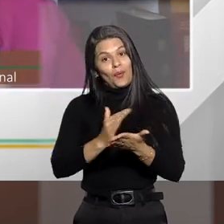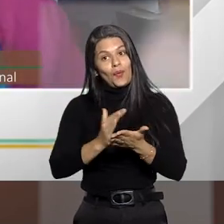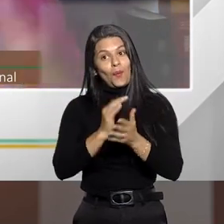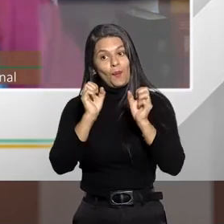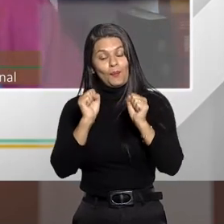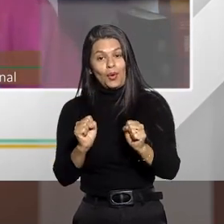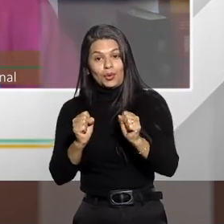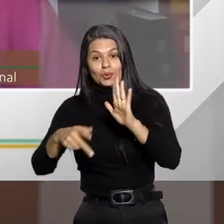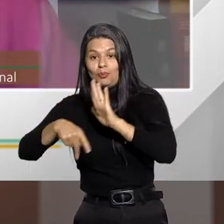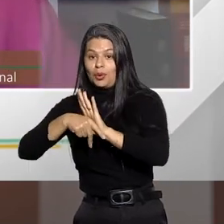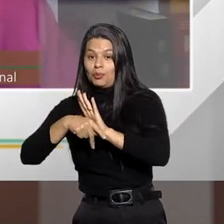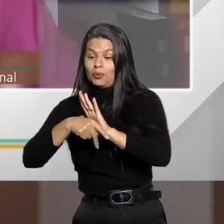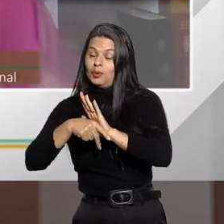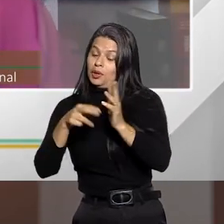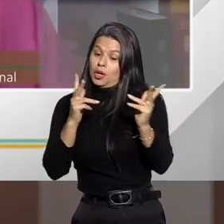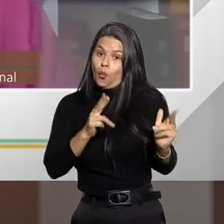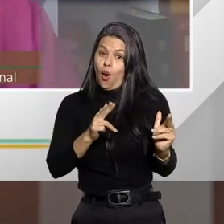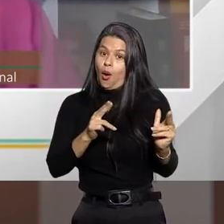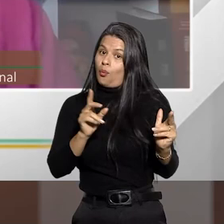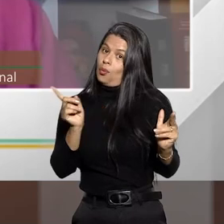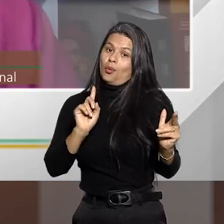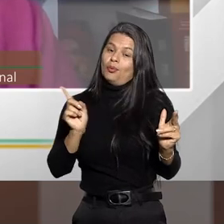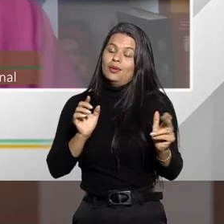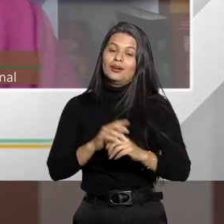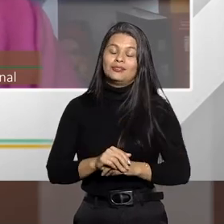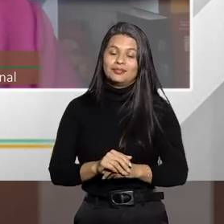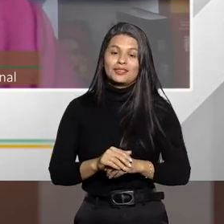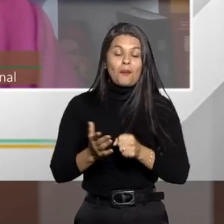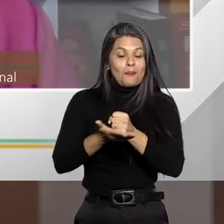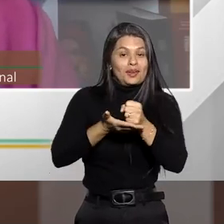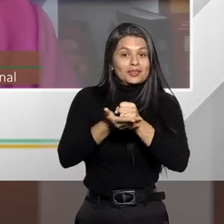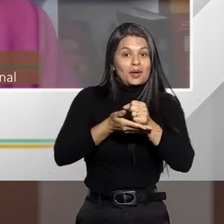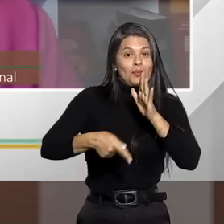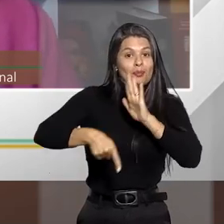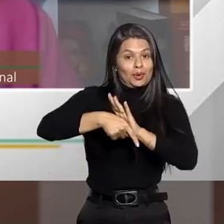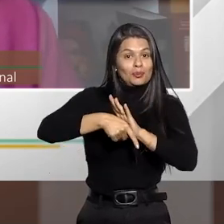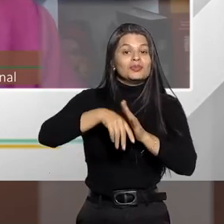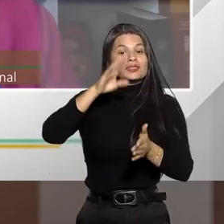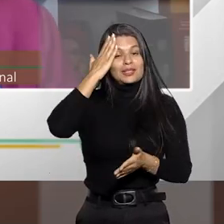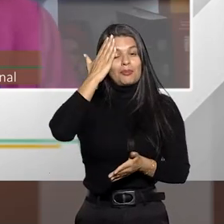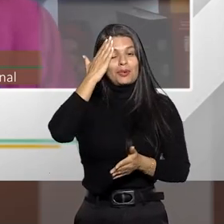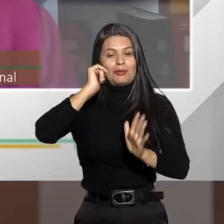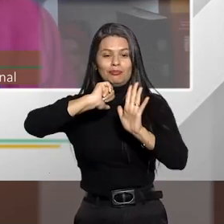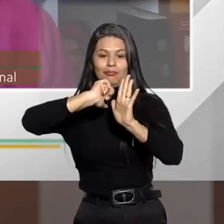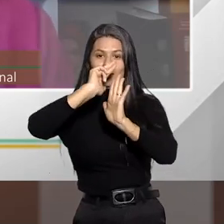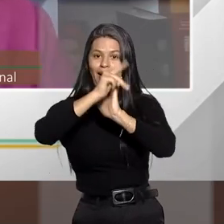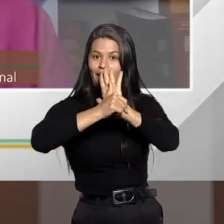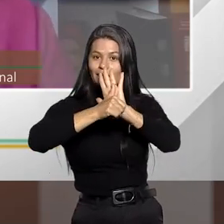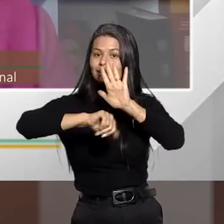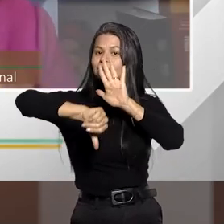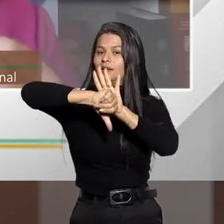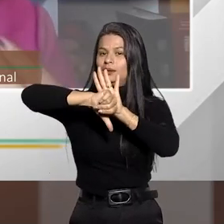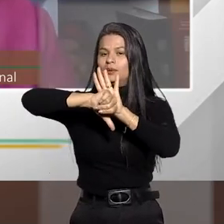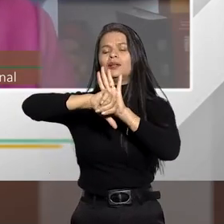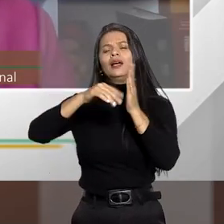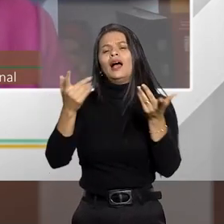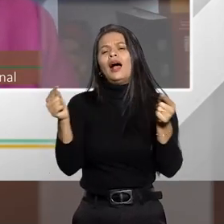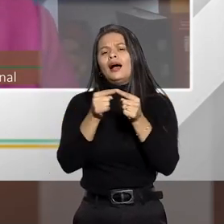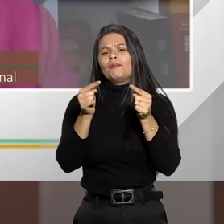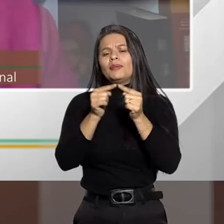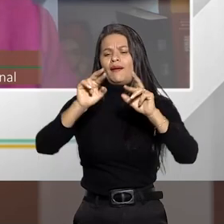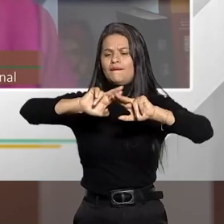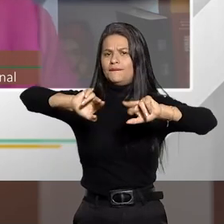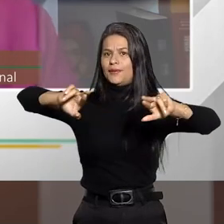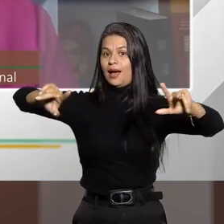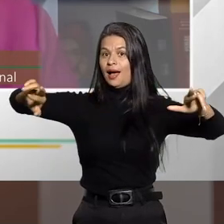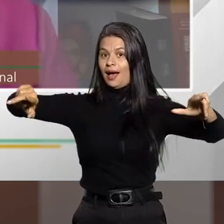natureza ou não. Então, é basicamente isso que vai definir o concurso material de crimes. É uma pluralidade de delitos. Essa é a base